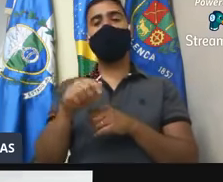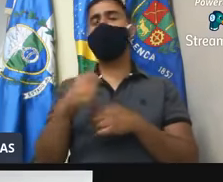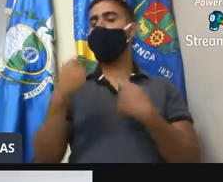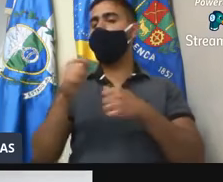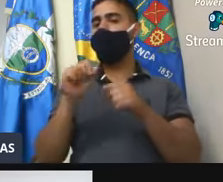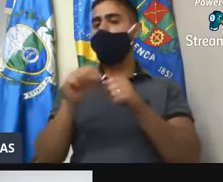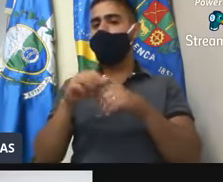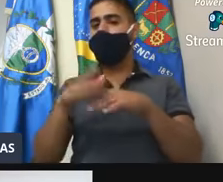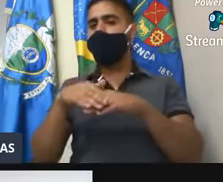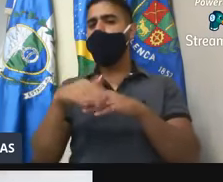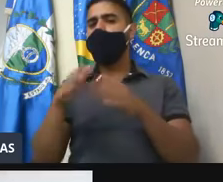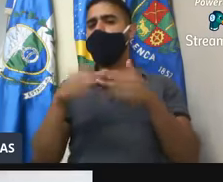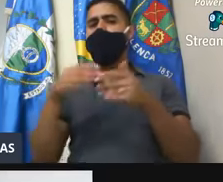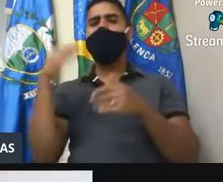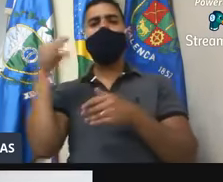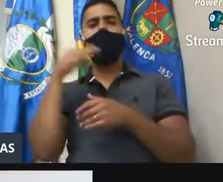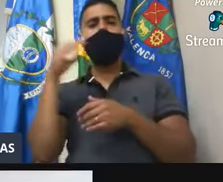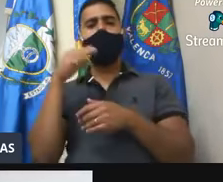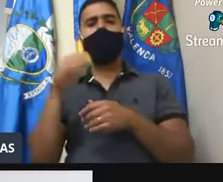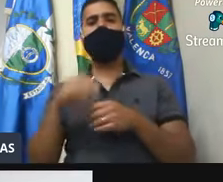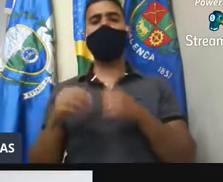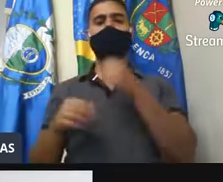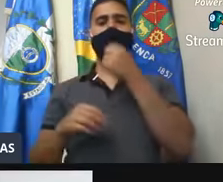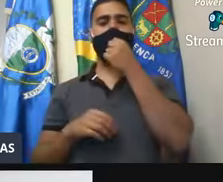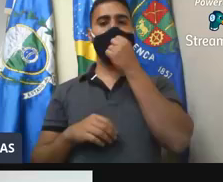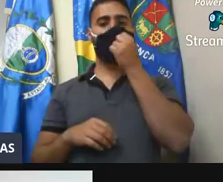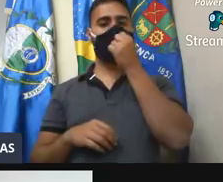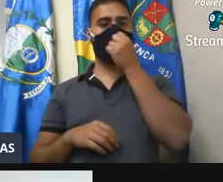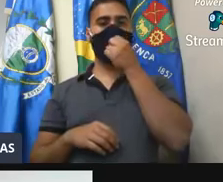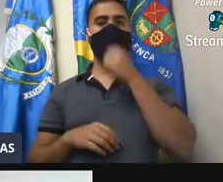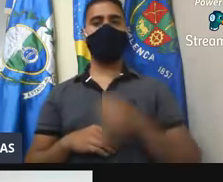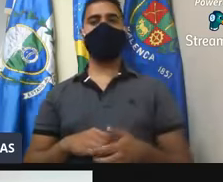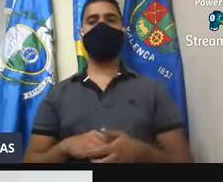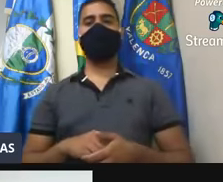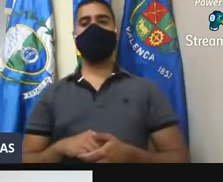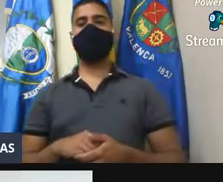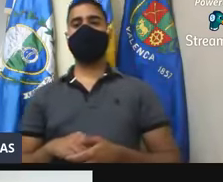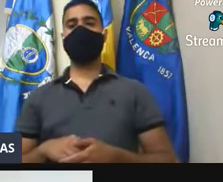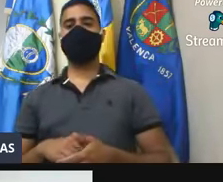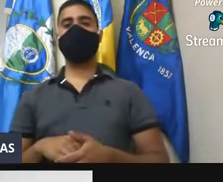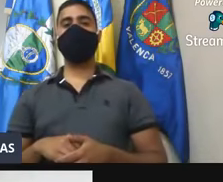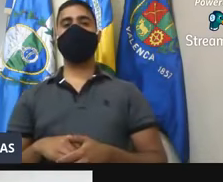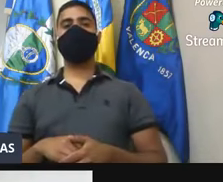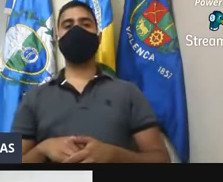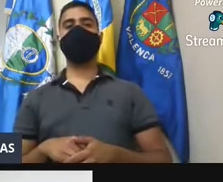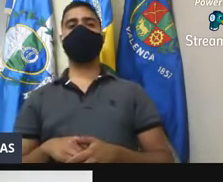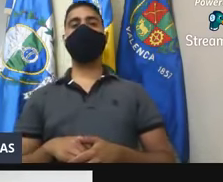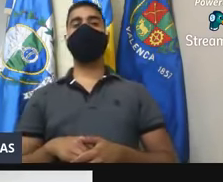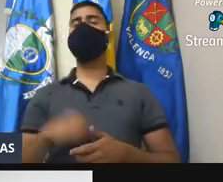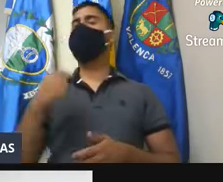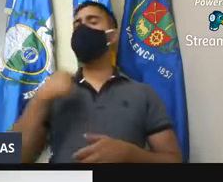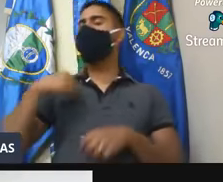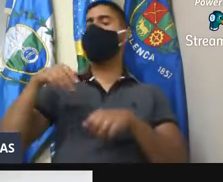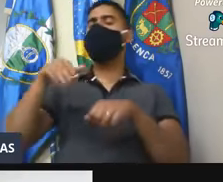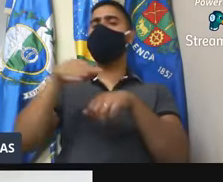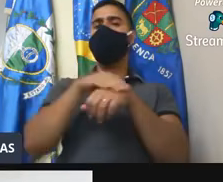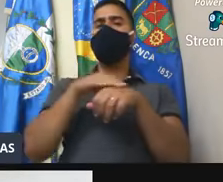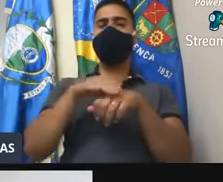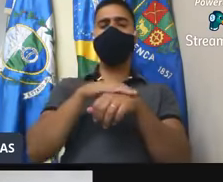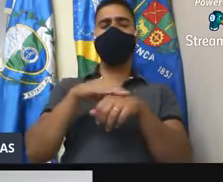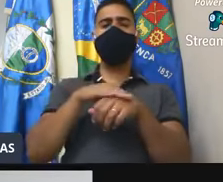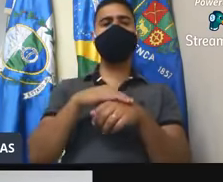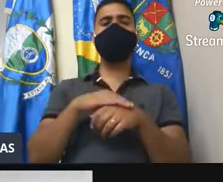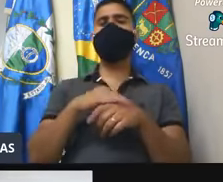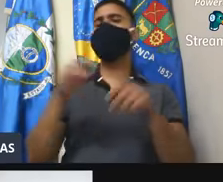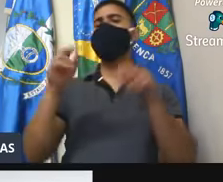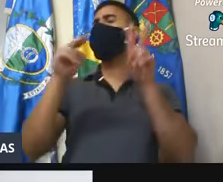apressarmos, em relação às solicitações. Então, conversei com ele a respeito de